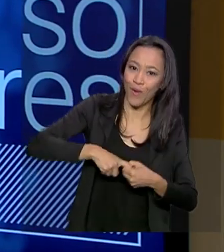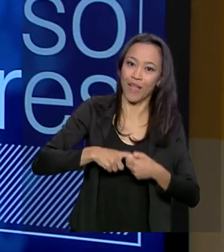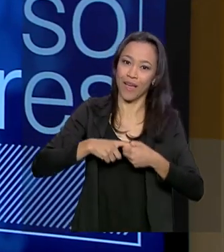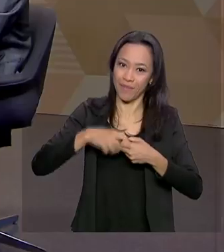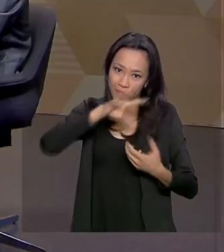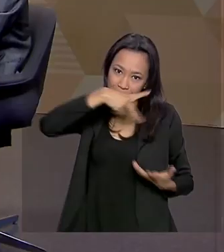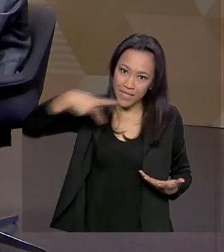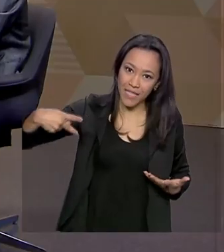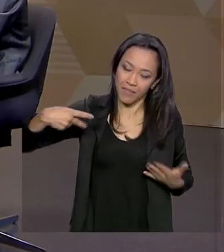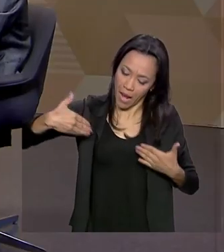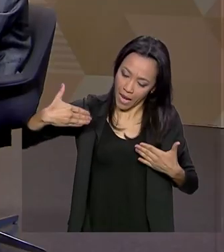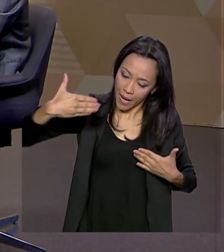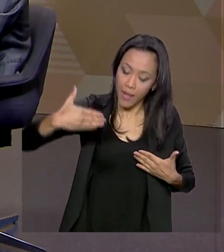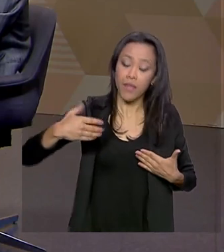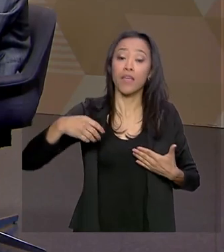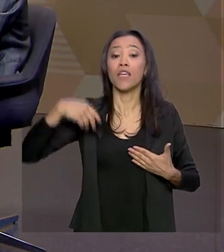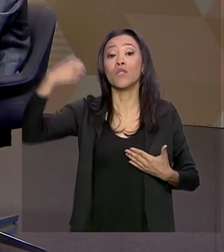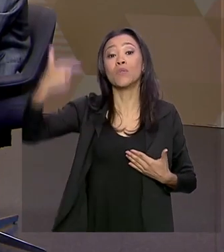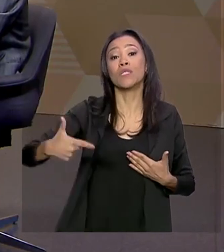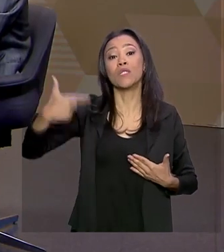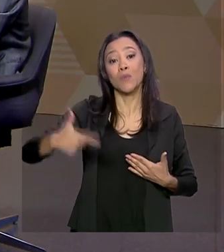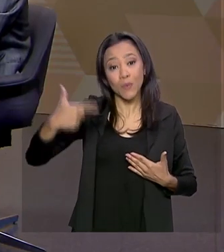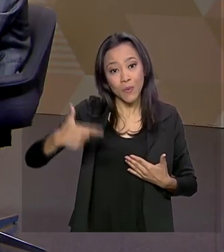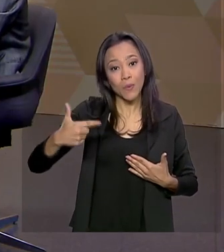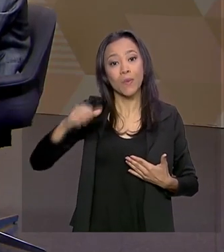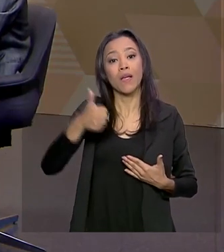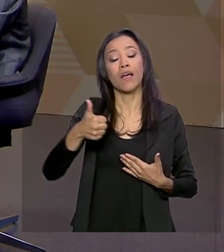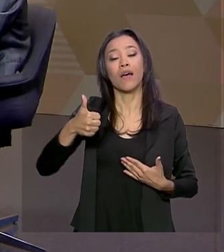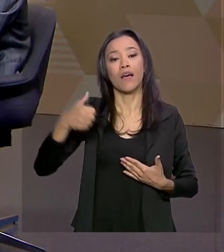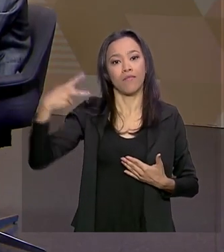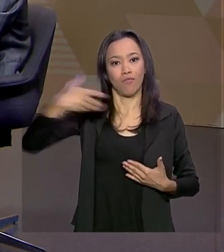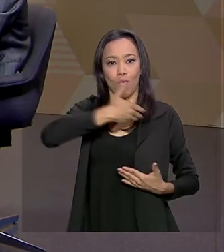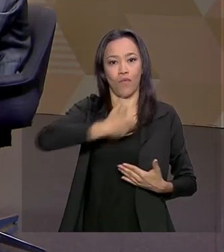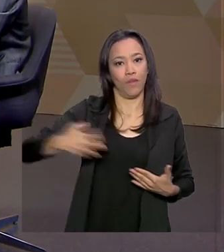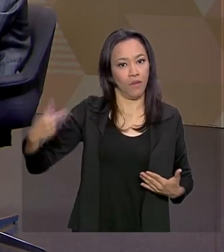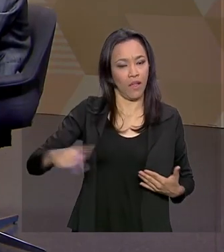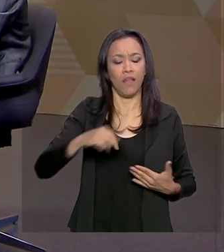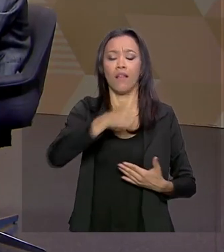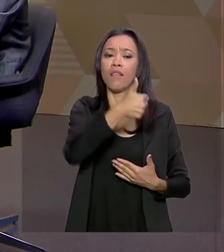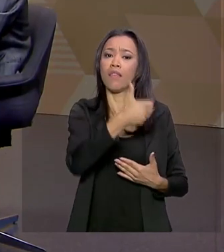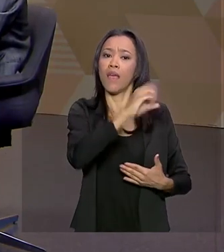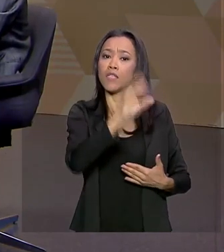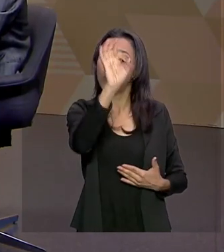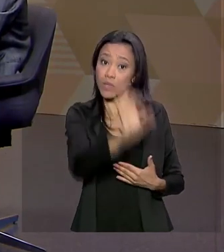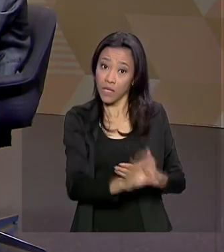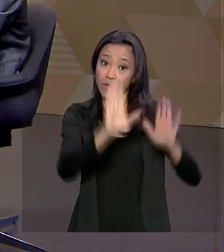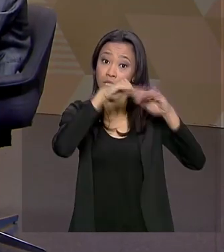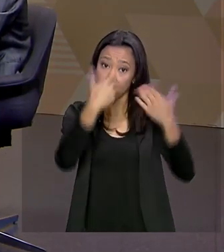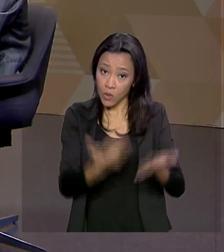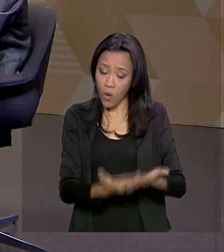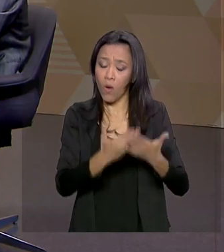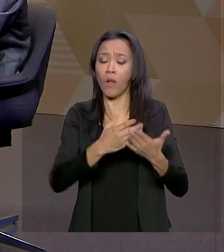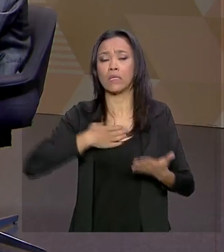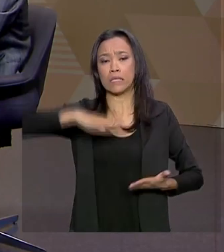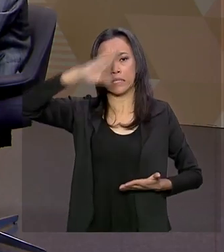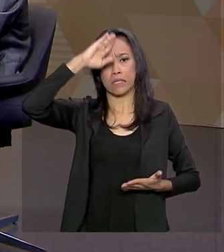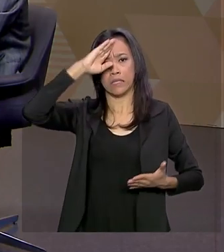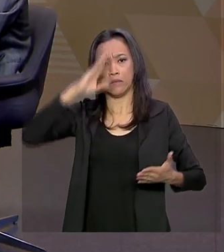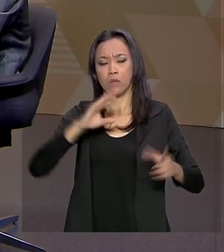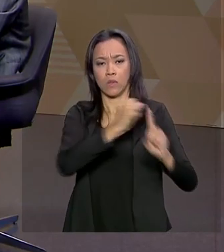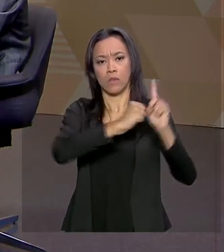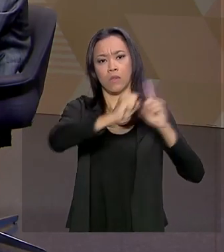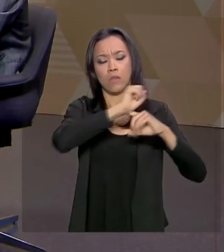com o presidente. E ao final do segundo mandato, 10% das escolas serem cívico-militar. Já é um número muito considerável.